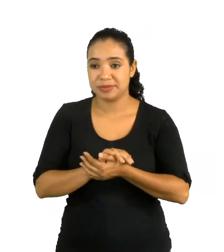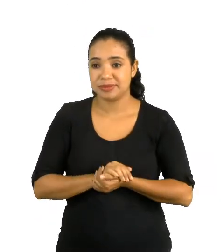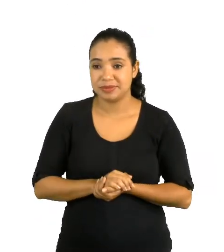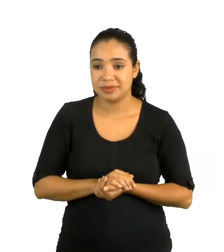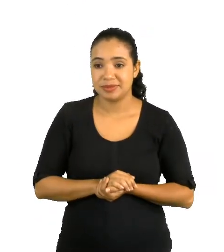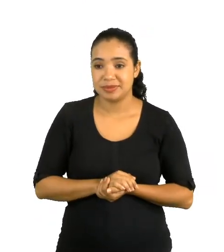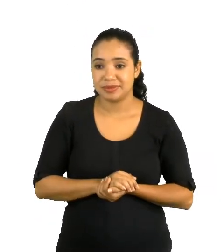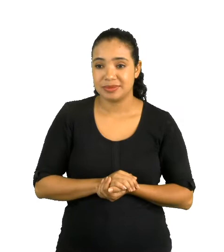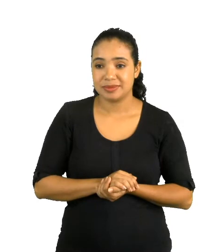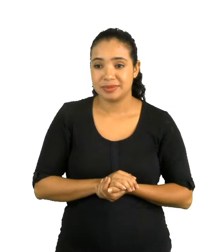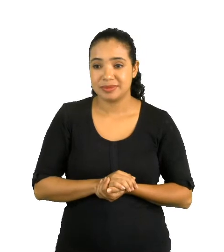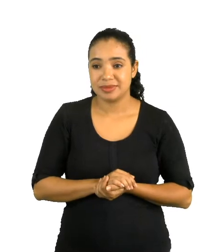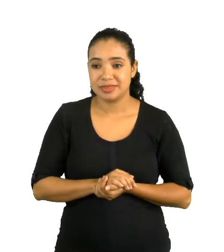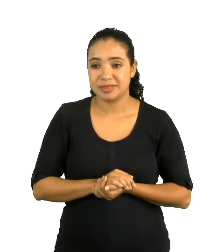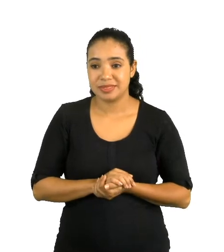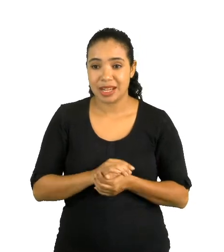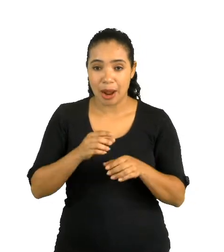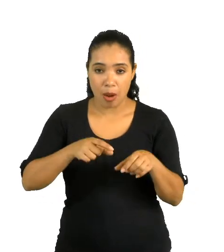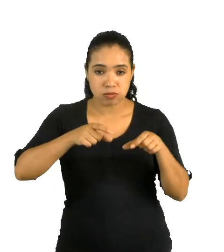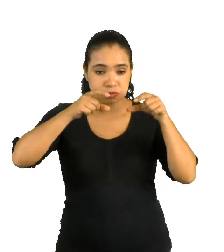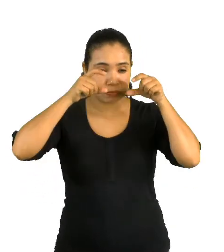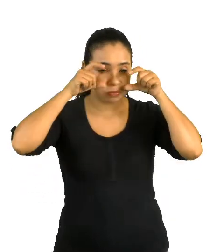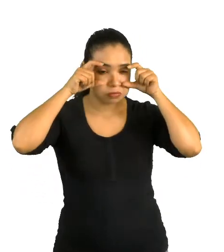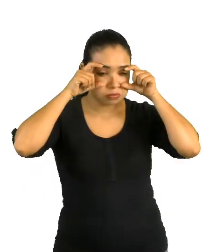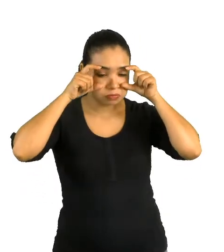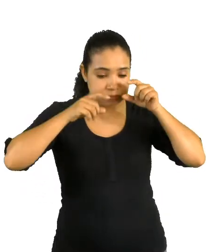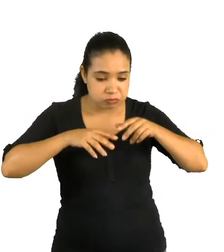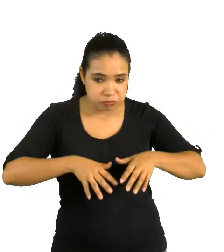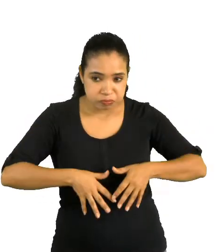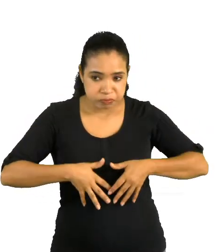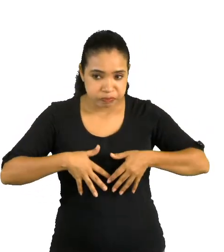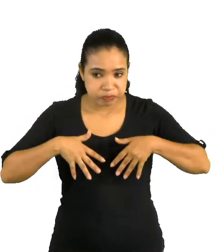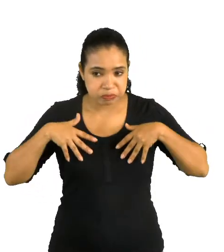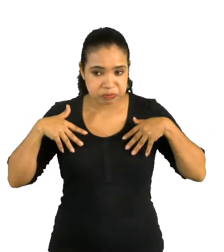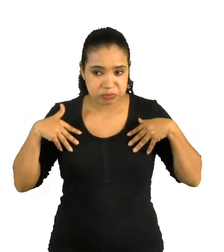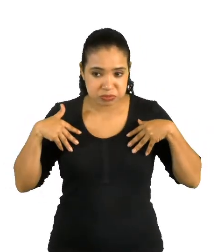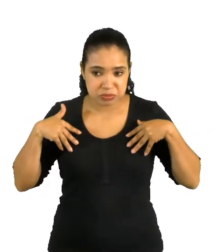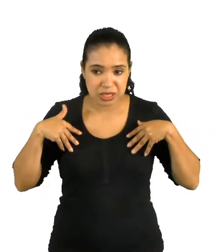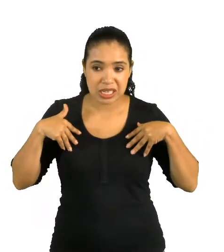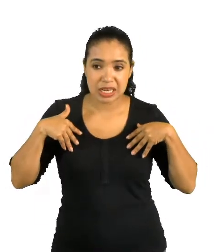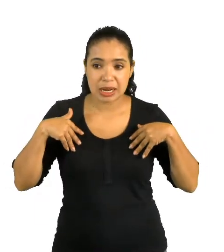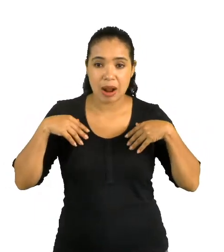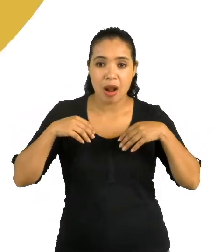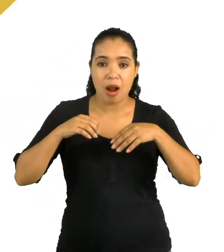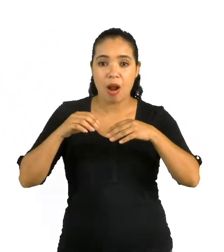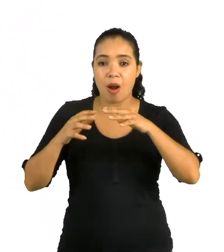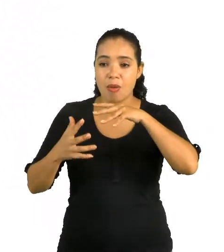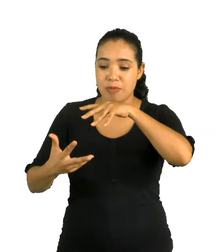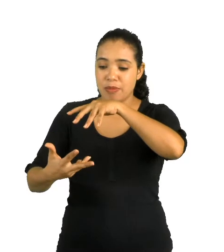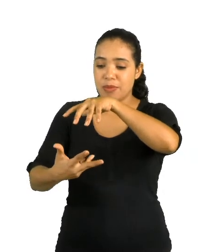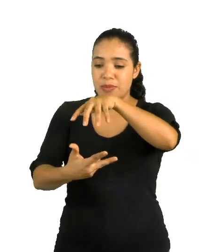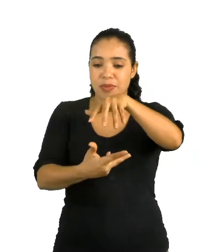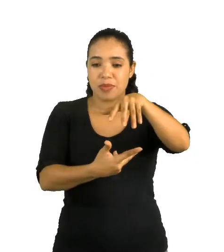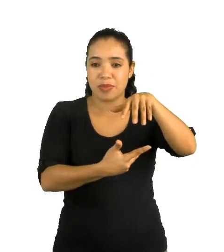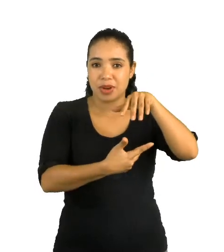Maiô e de óculos escuros, o planeta Terra toma Sol.